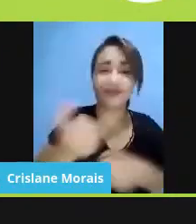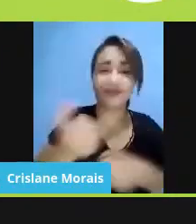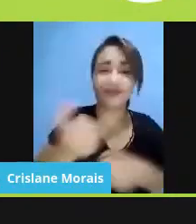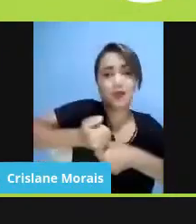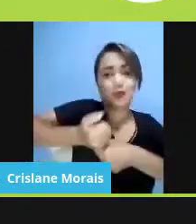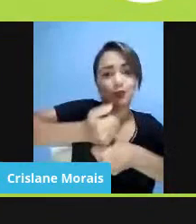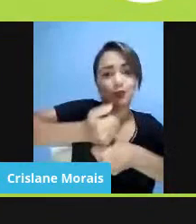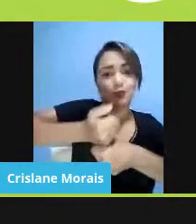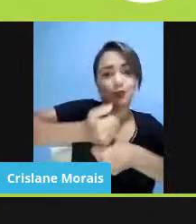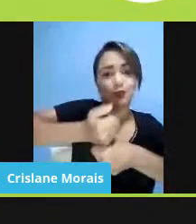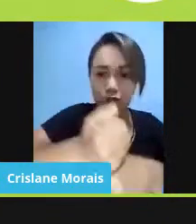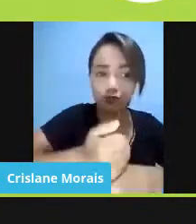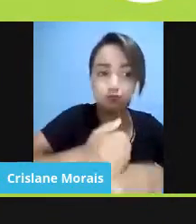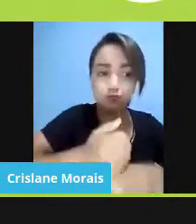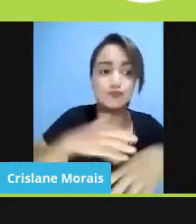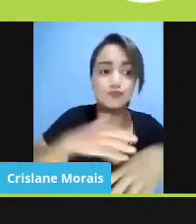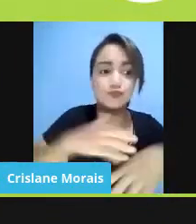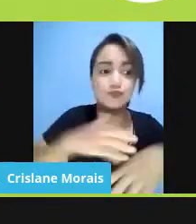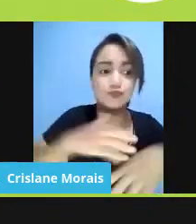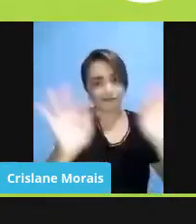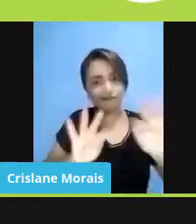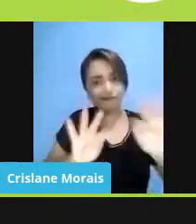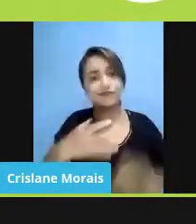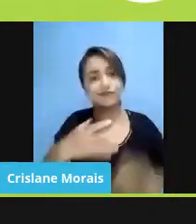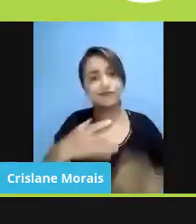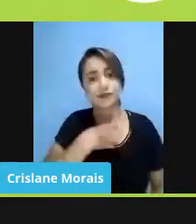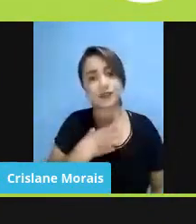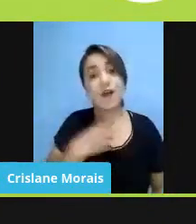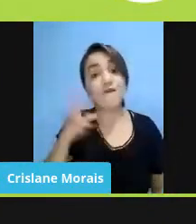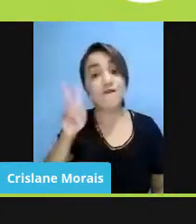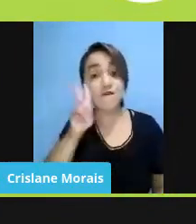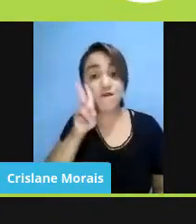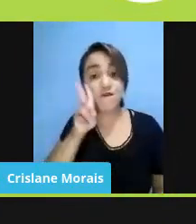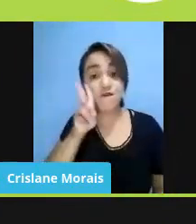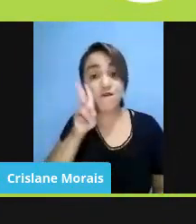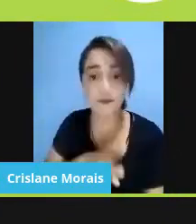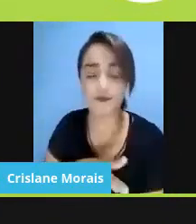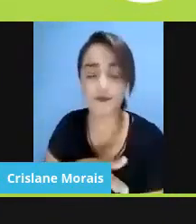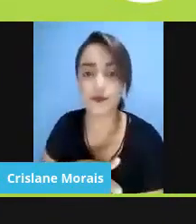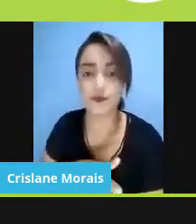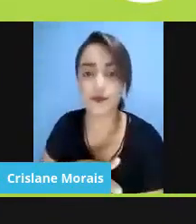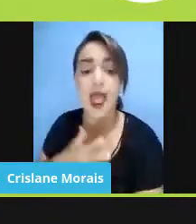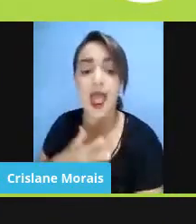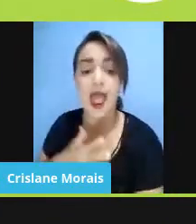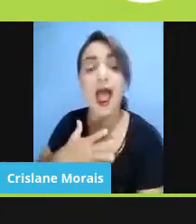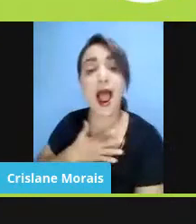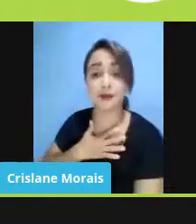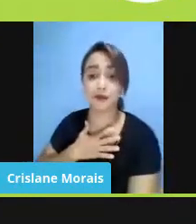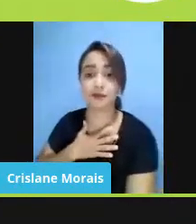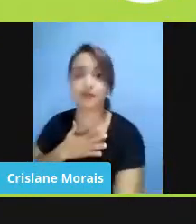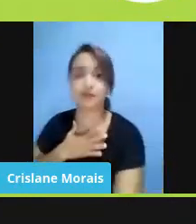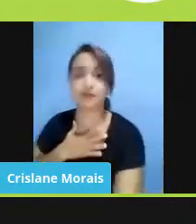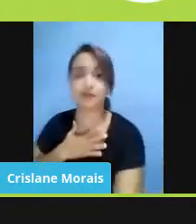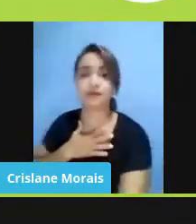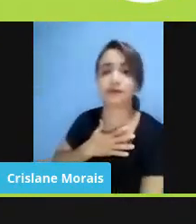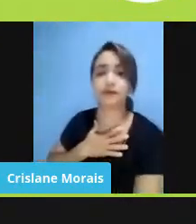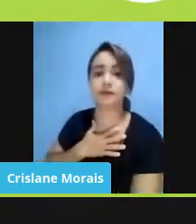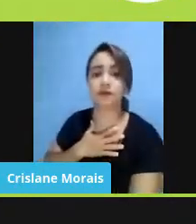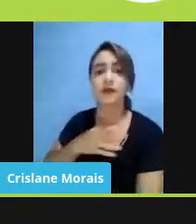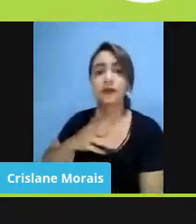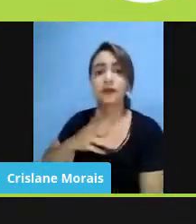enfim, tive a felicidade de ver as minhas representações por inconstitucionalidade